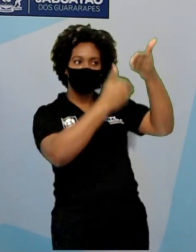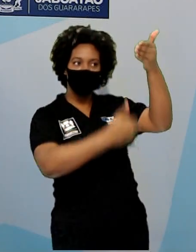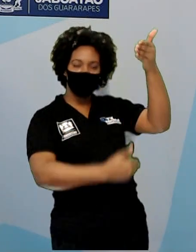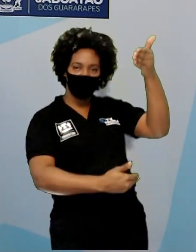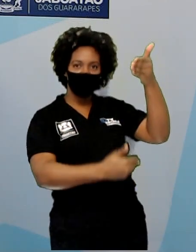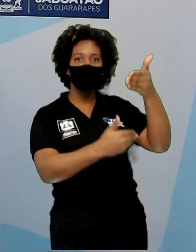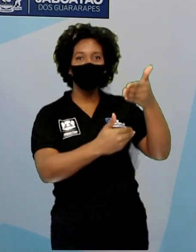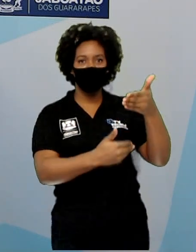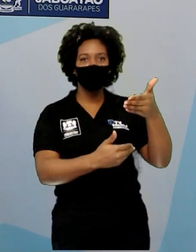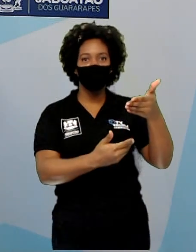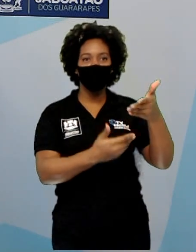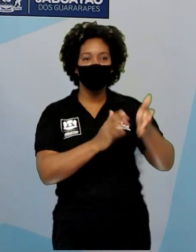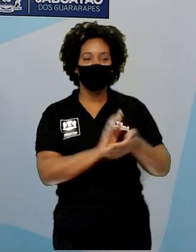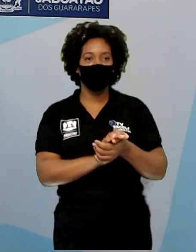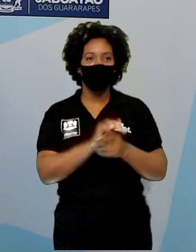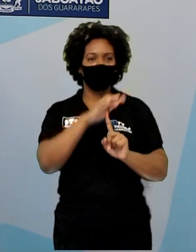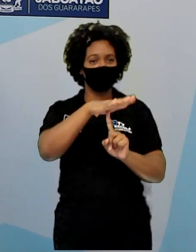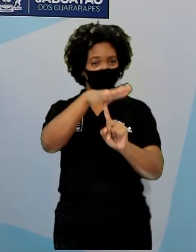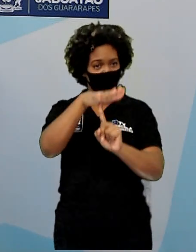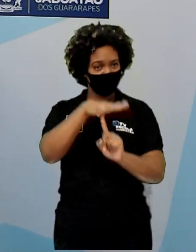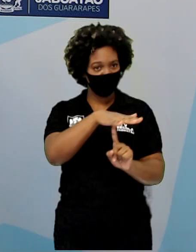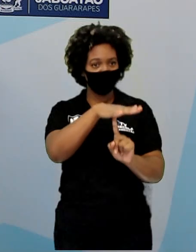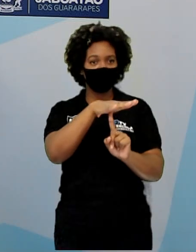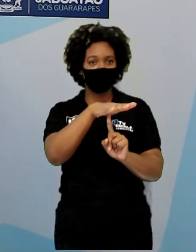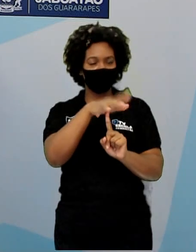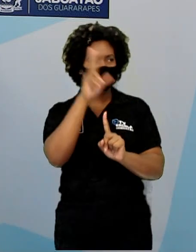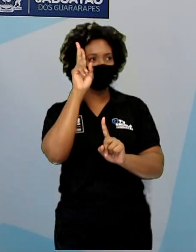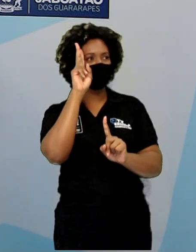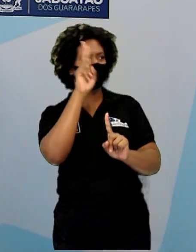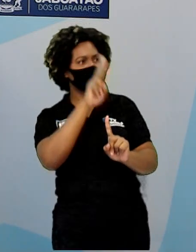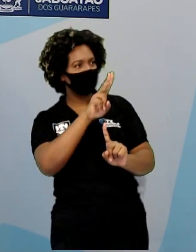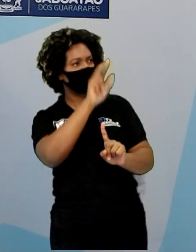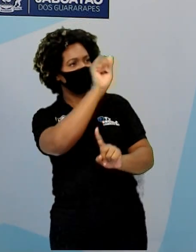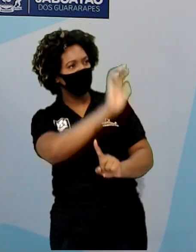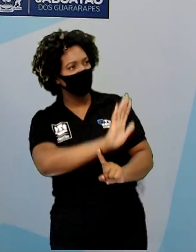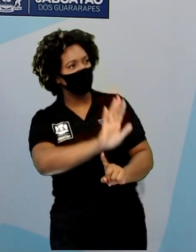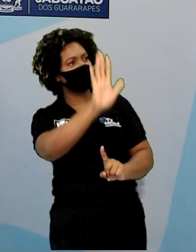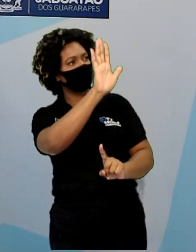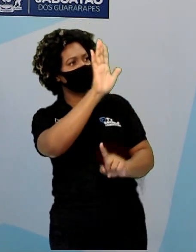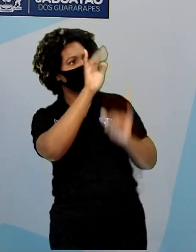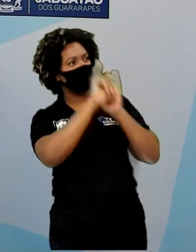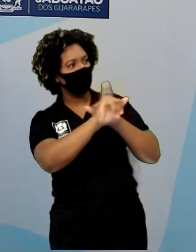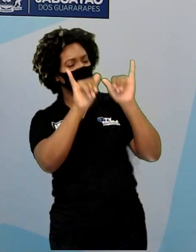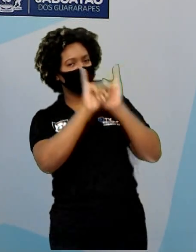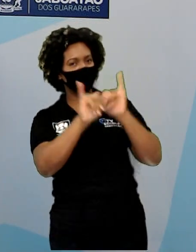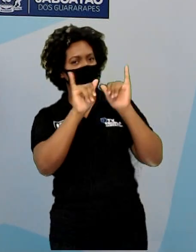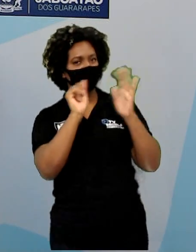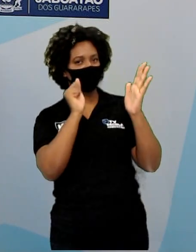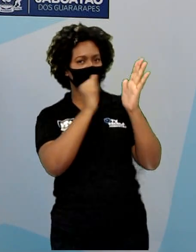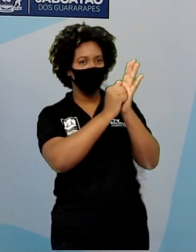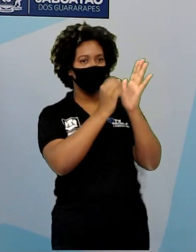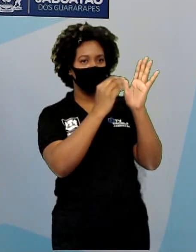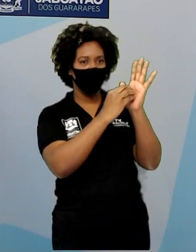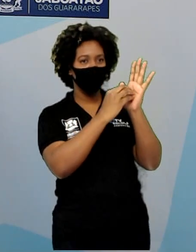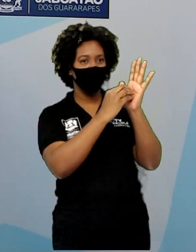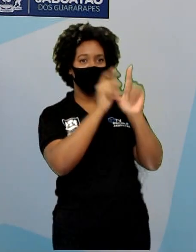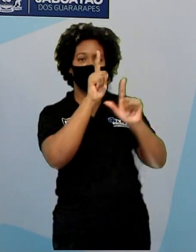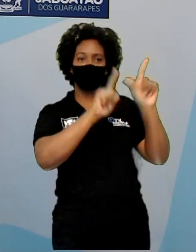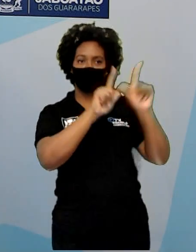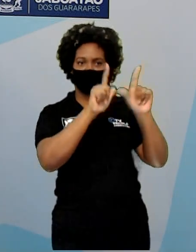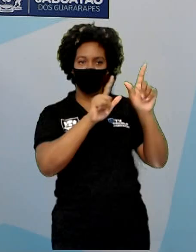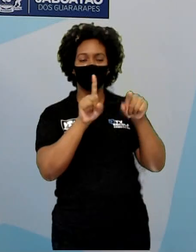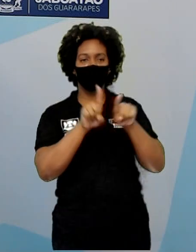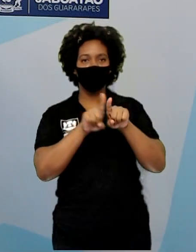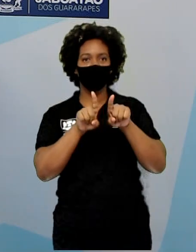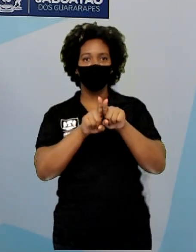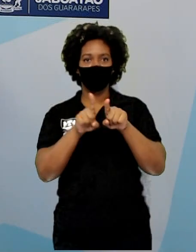vezes em paradas de ônibus, que você vê lá aqueles cartazes com anúncios, né? Na televisão, que